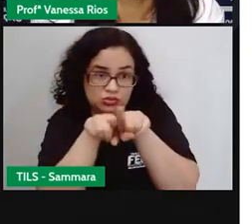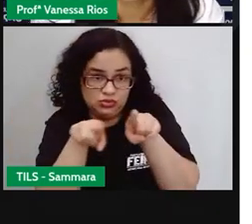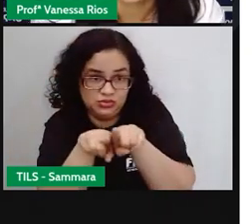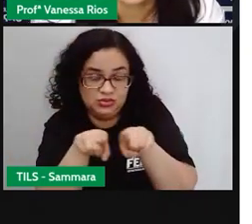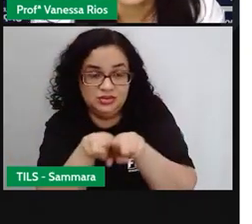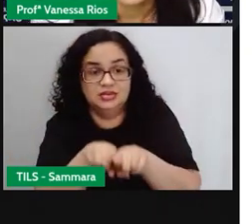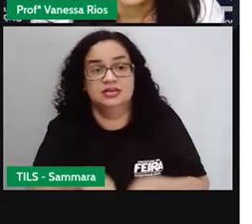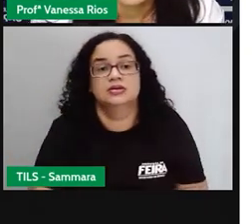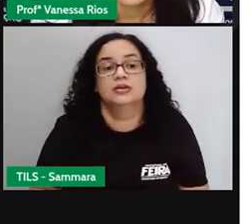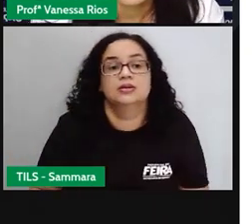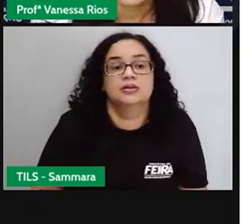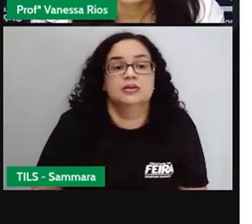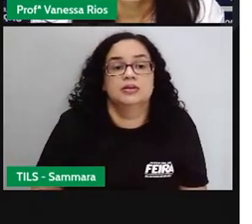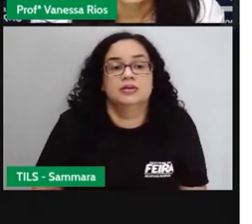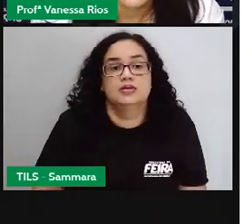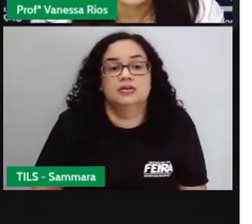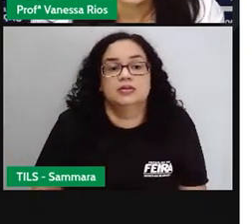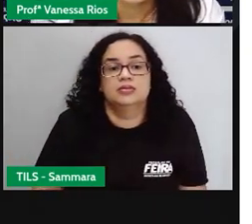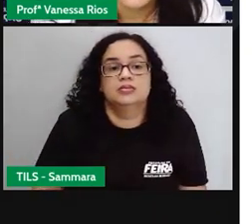daquilo que você